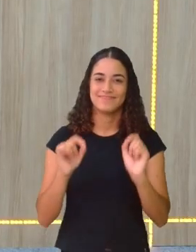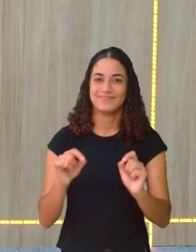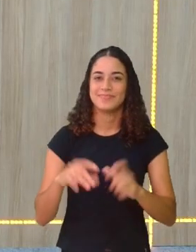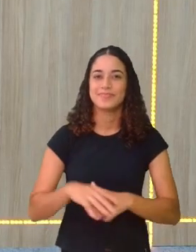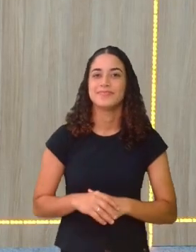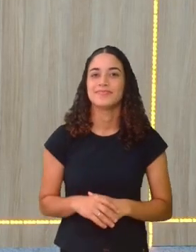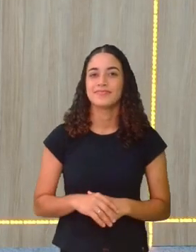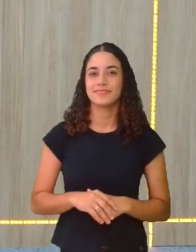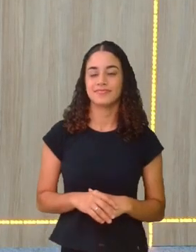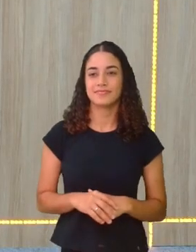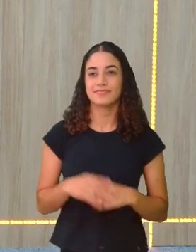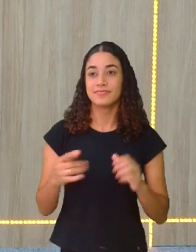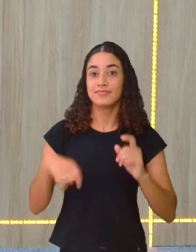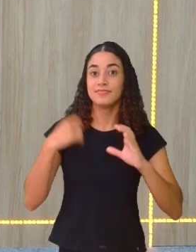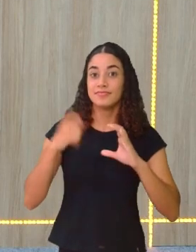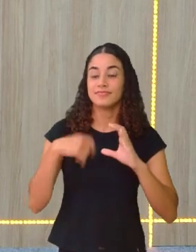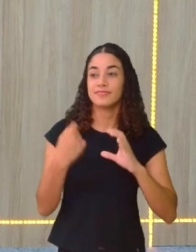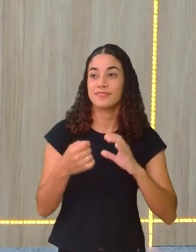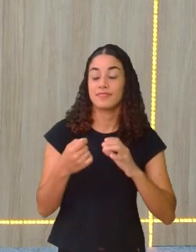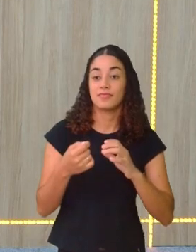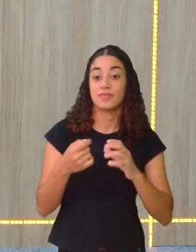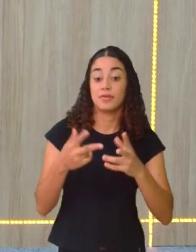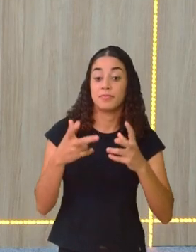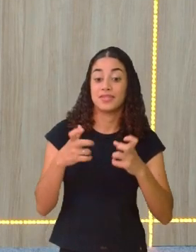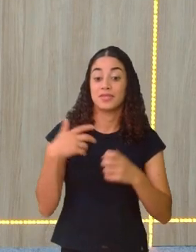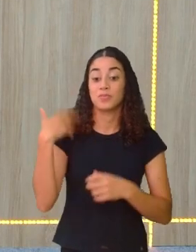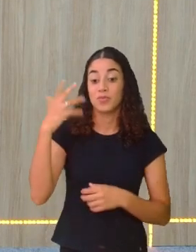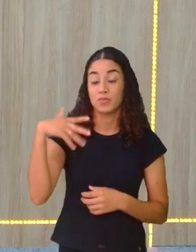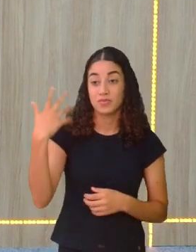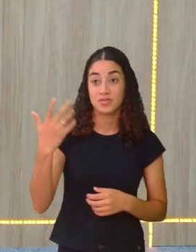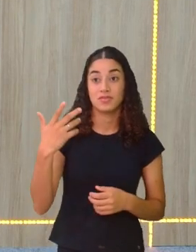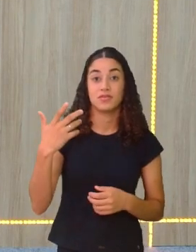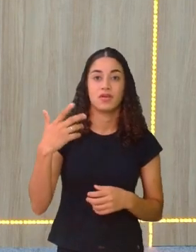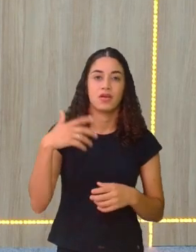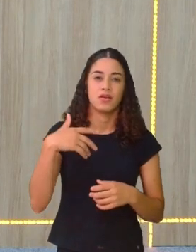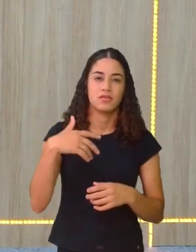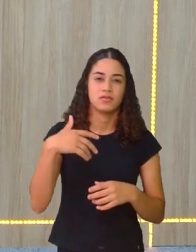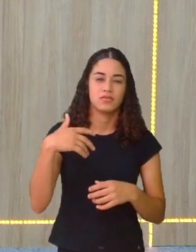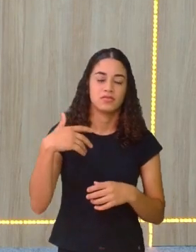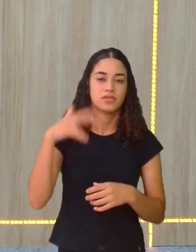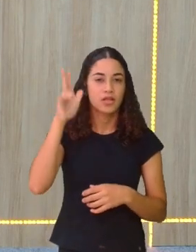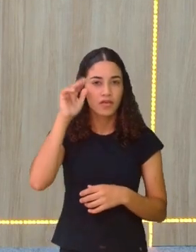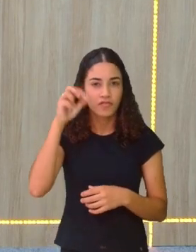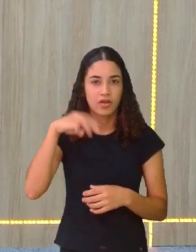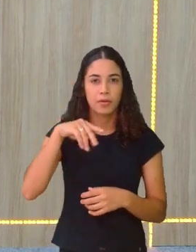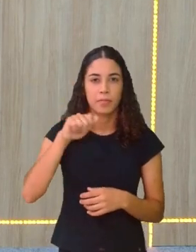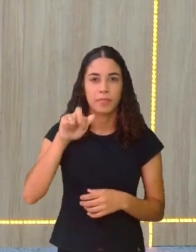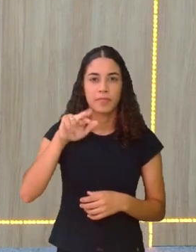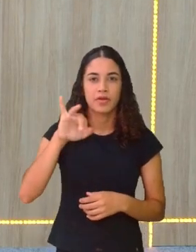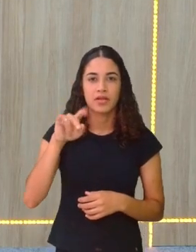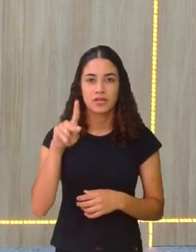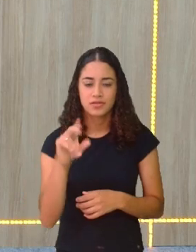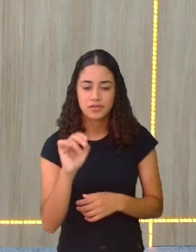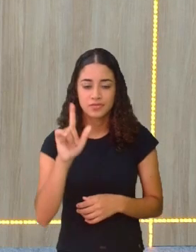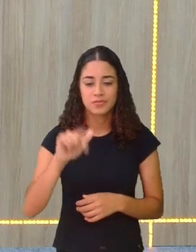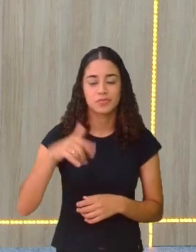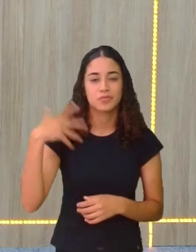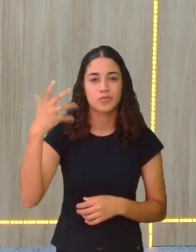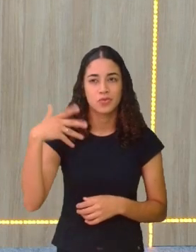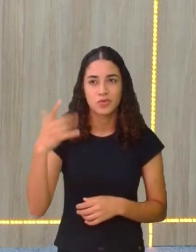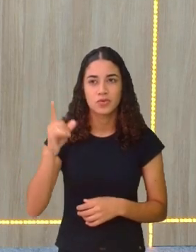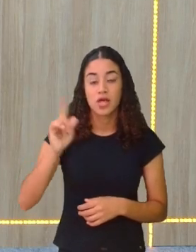Aí, eu botei esse vídeo pra gente ver a música do Cavalo Marinho. Uma música tão linda, tão rica de